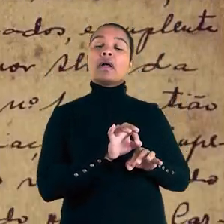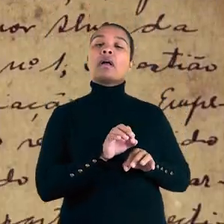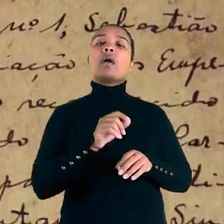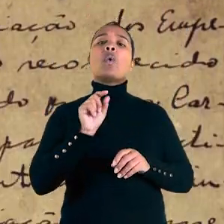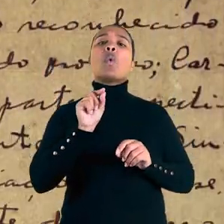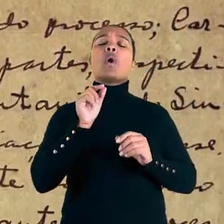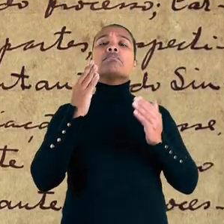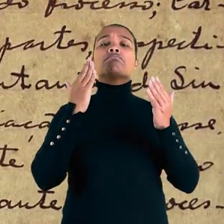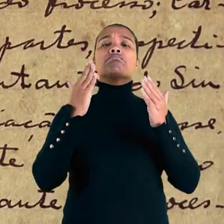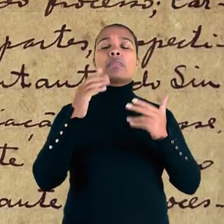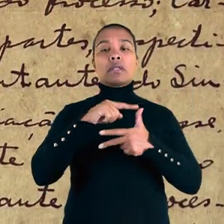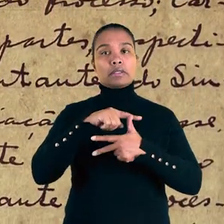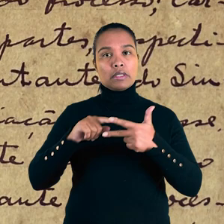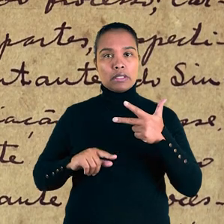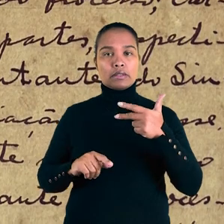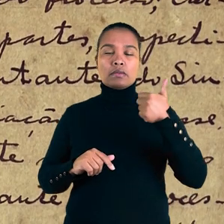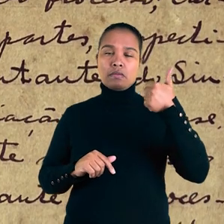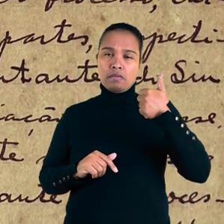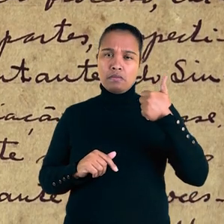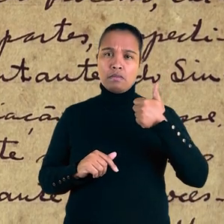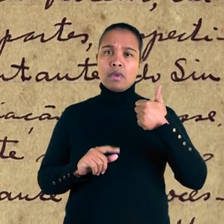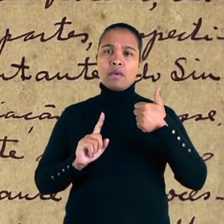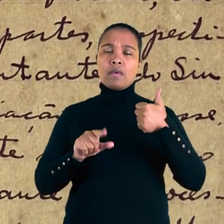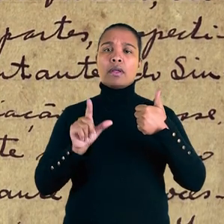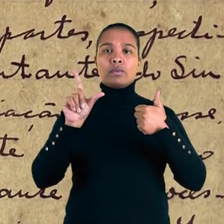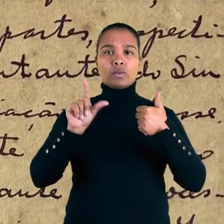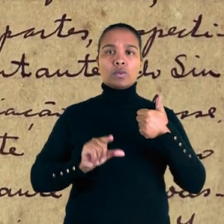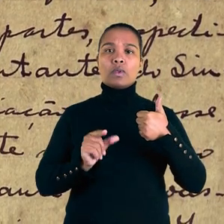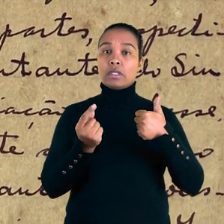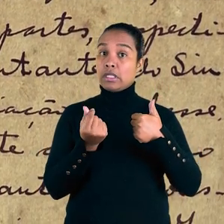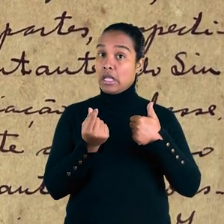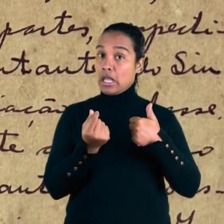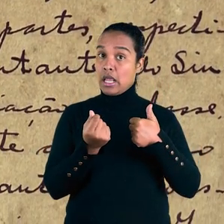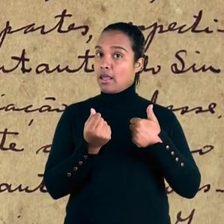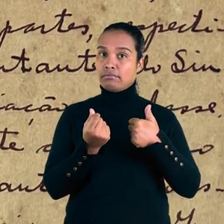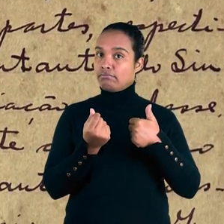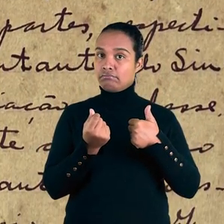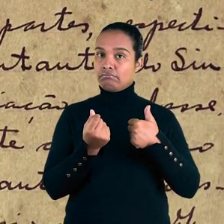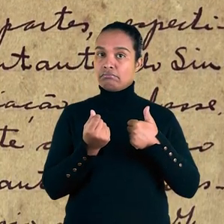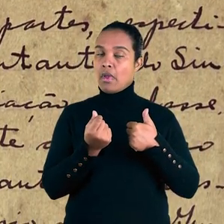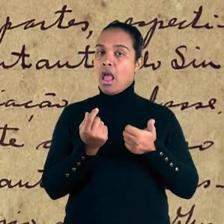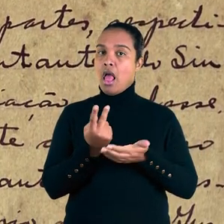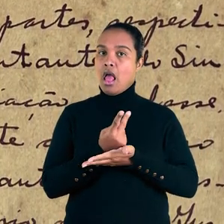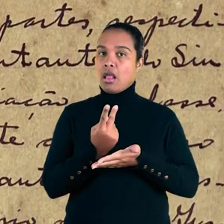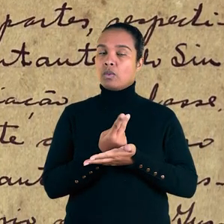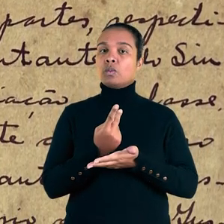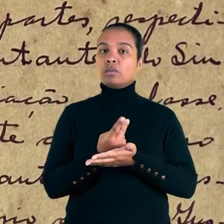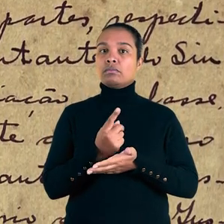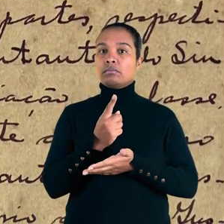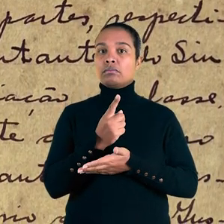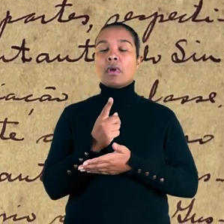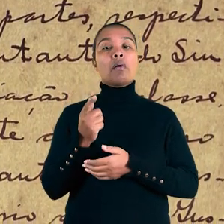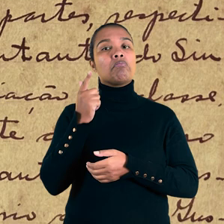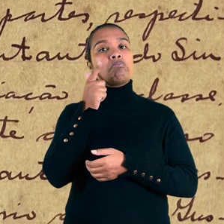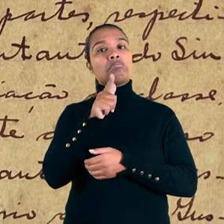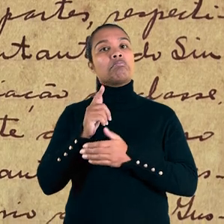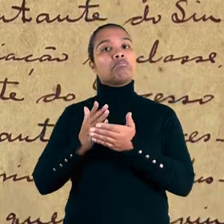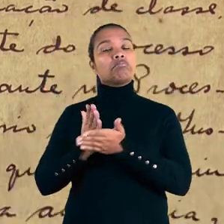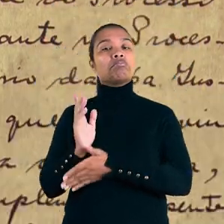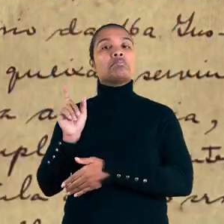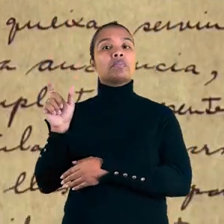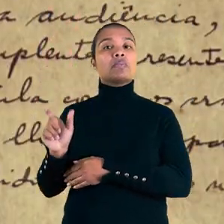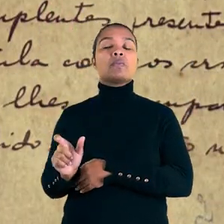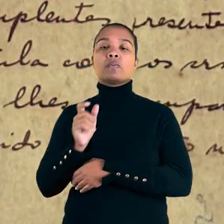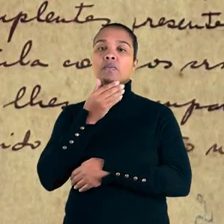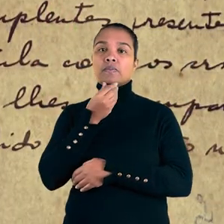foram analisados três processos. O primeiro versava sobre redução salarial indevida e teve decisão favorável ao autor.